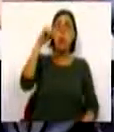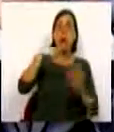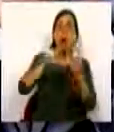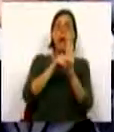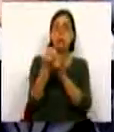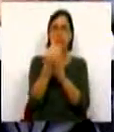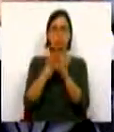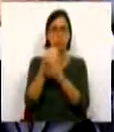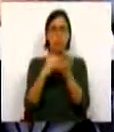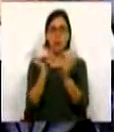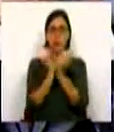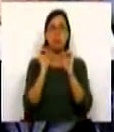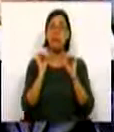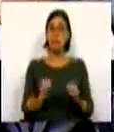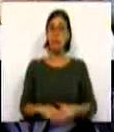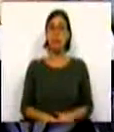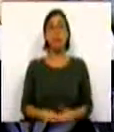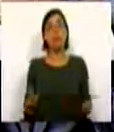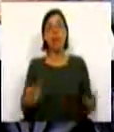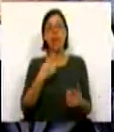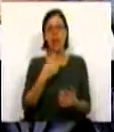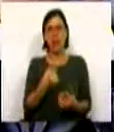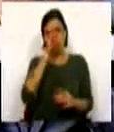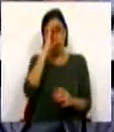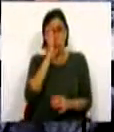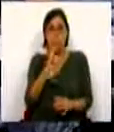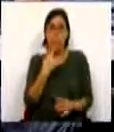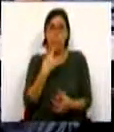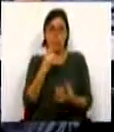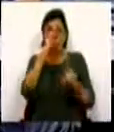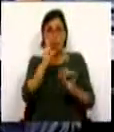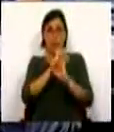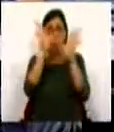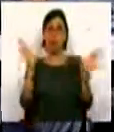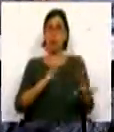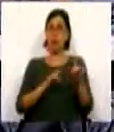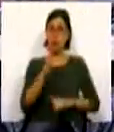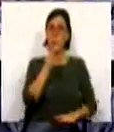artigo relacionado com a Segurança Social. Isto diz muita coisa, Srs. Deputados.